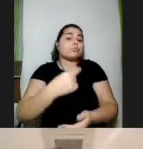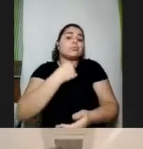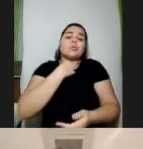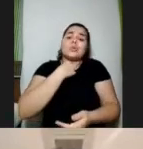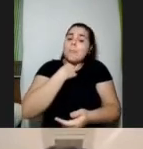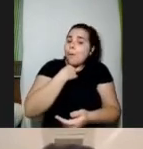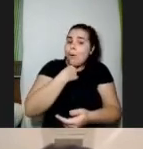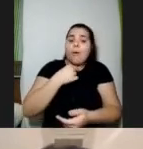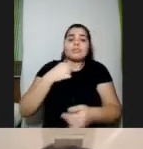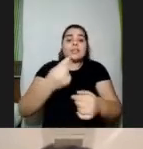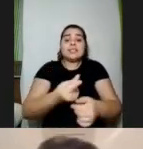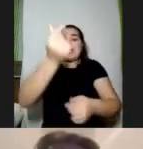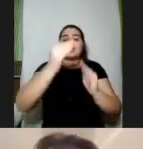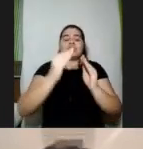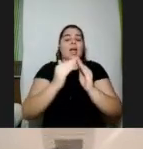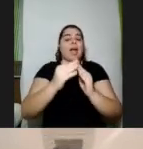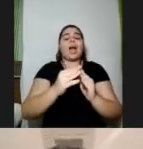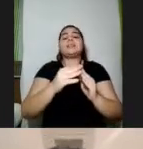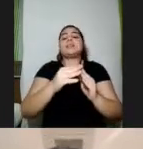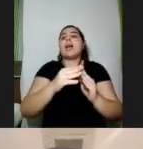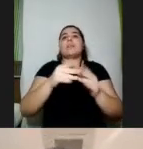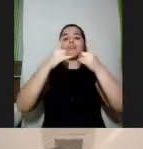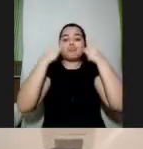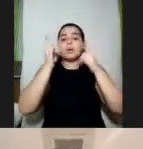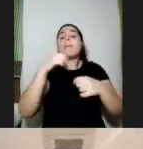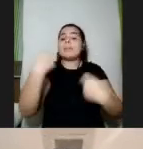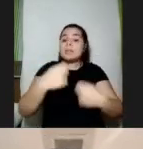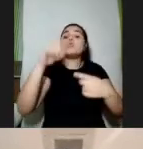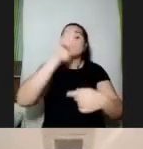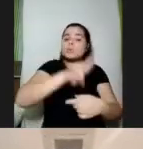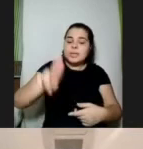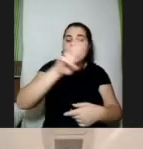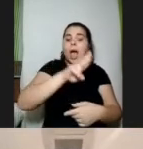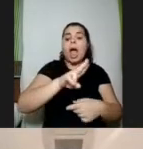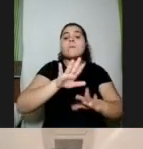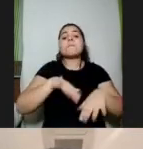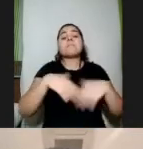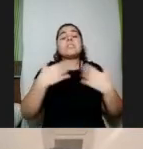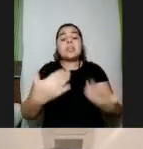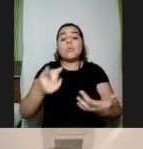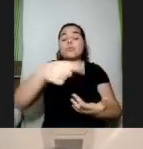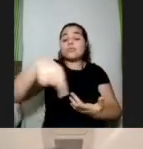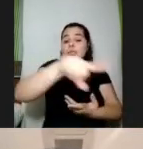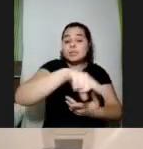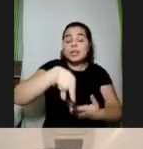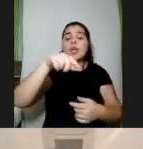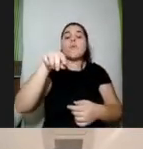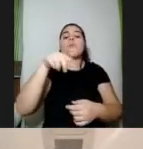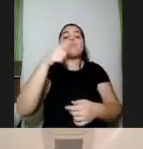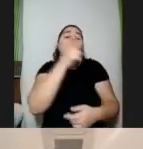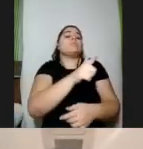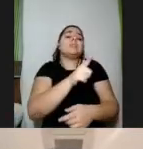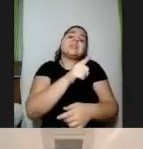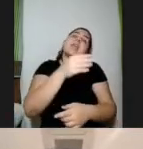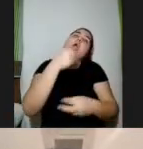sem enfim então é isso vocês próprios vão encontrar as formas de explicar